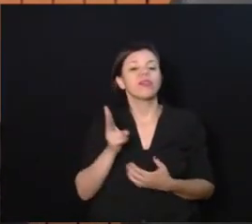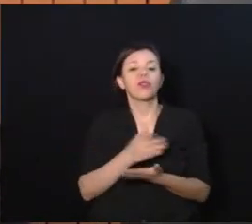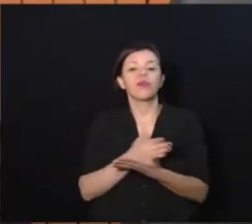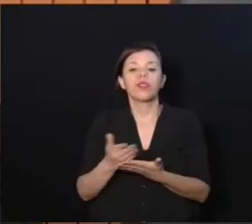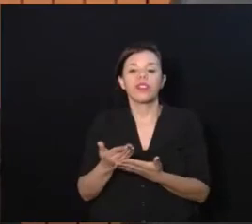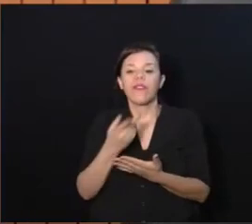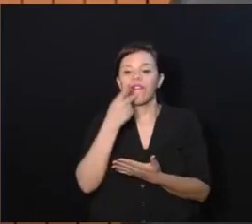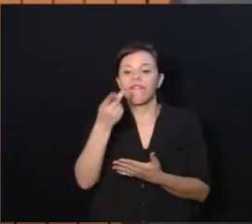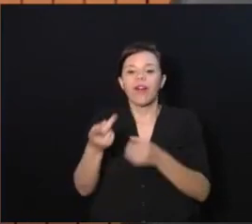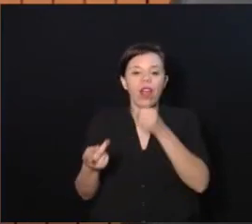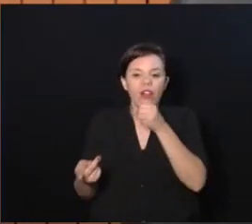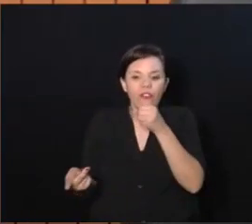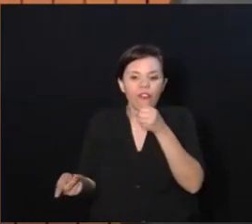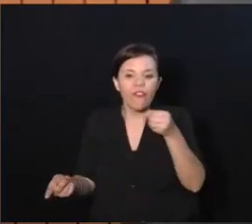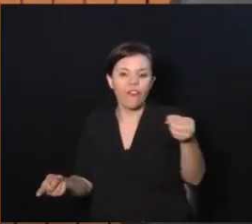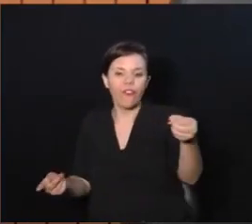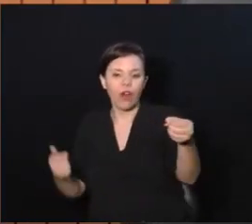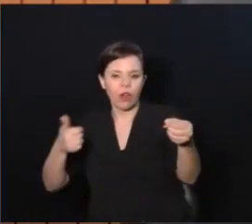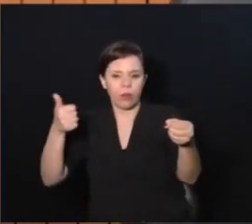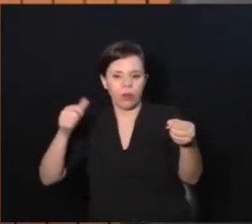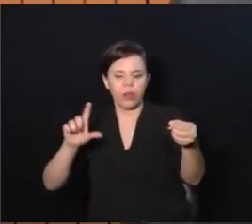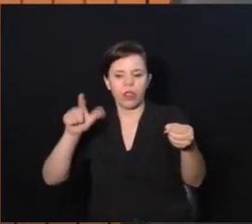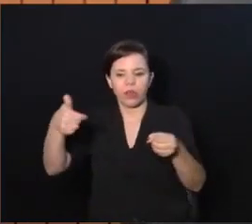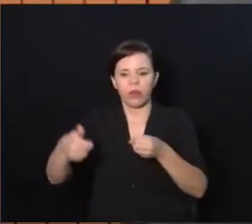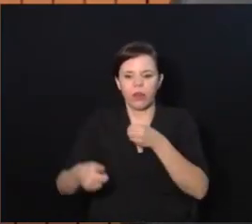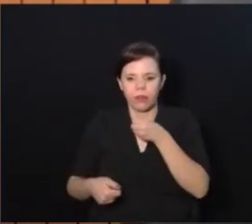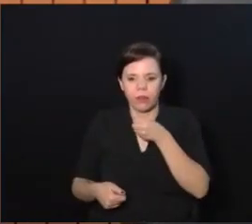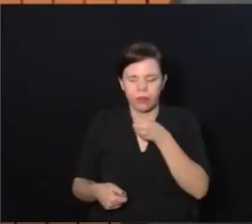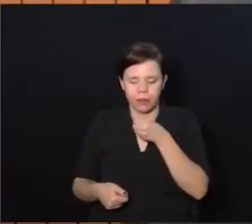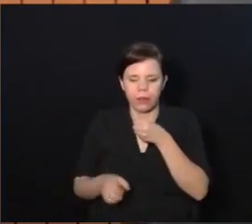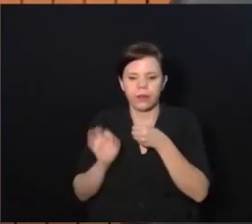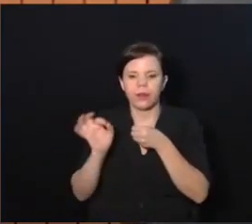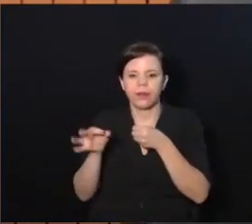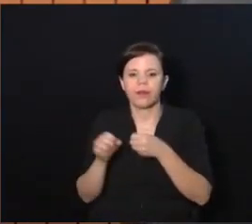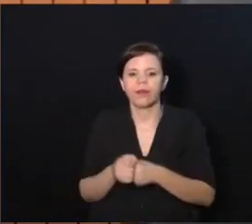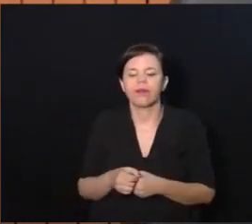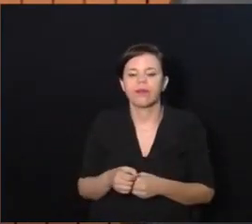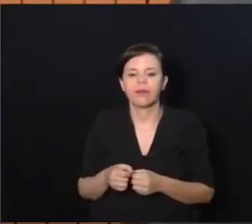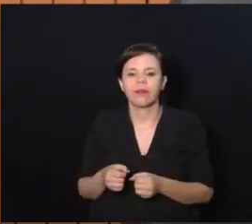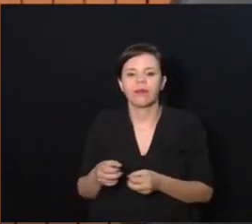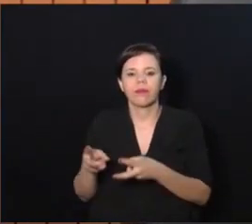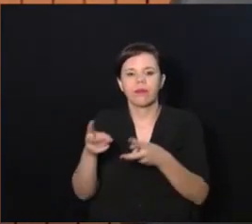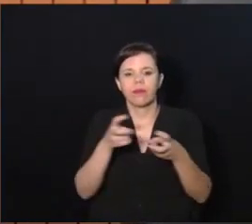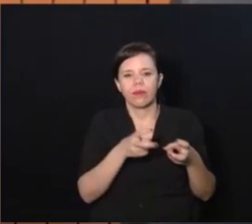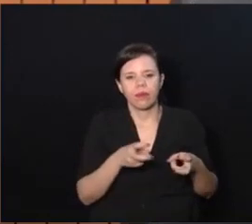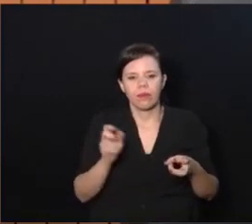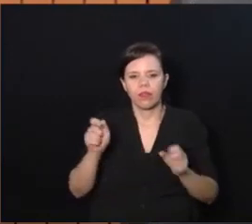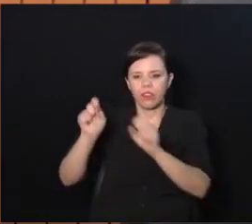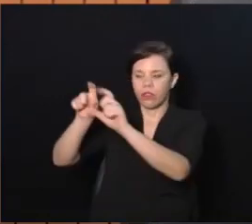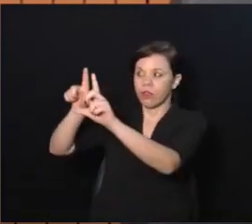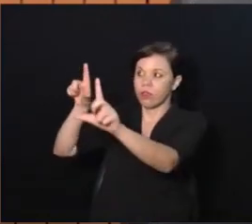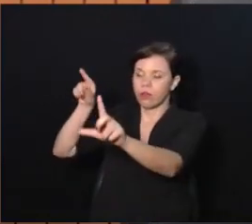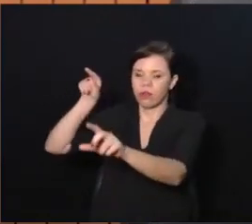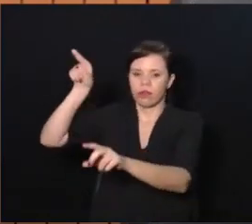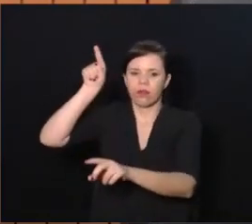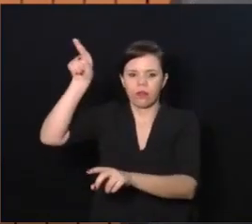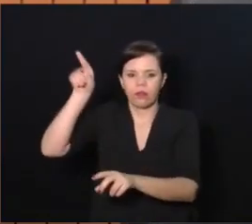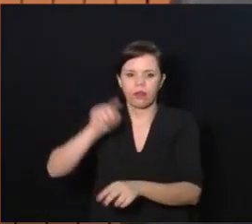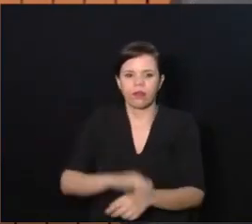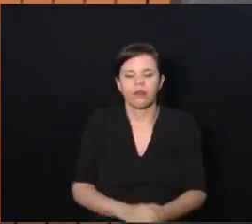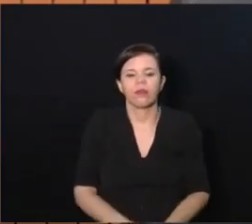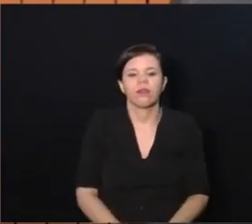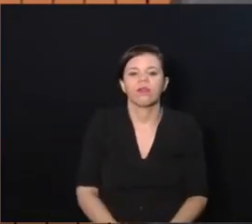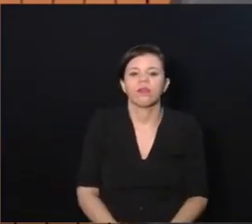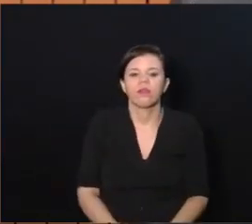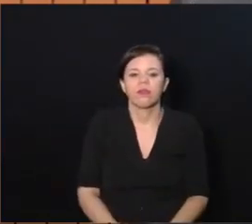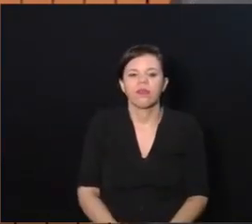falando fora do microfone. Bem, deixa eu ver aqui meus slides para começo, pera só um pouquinho. Já está no telão, já? Ok.